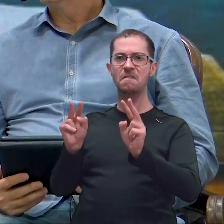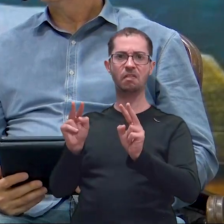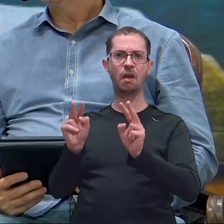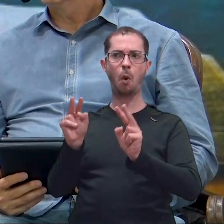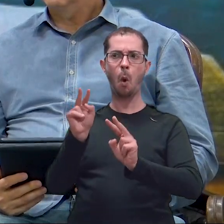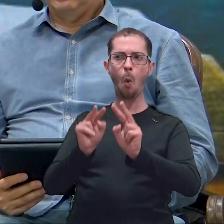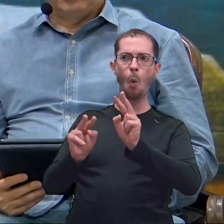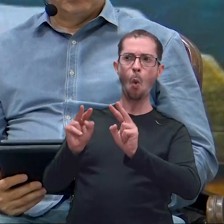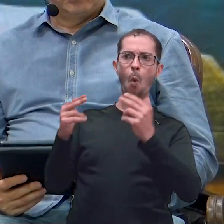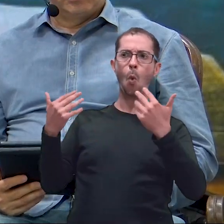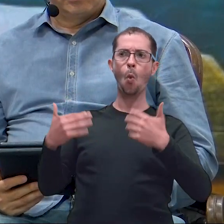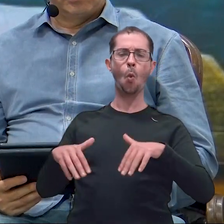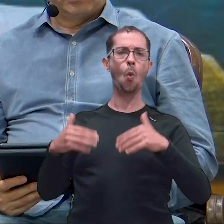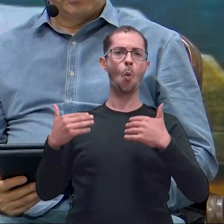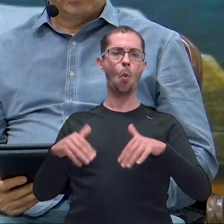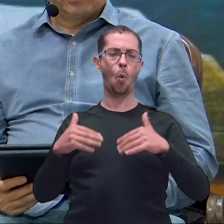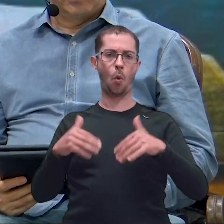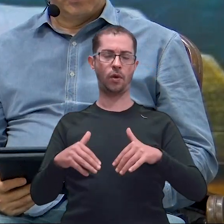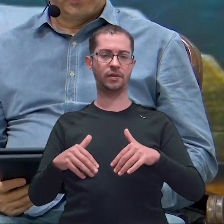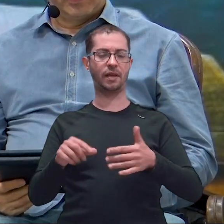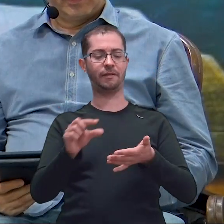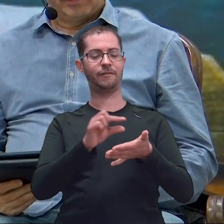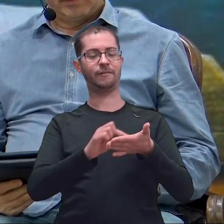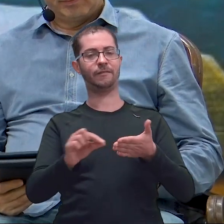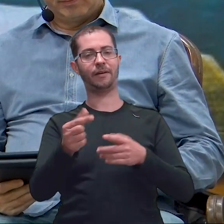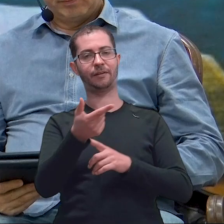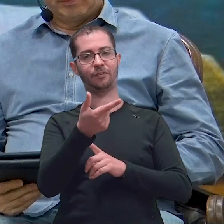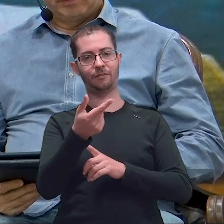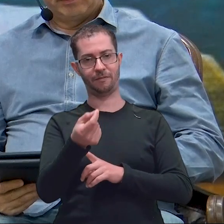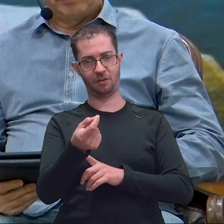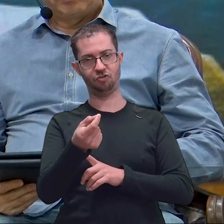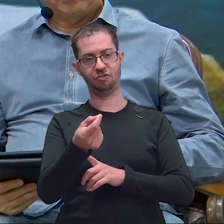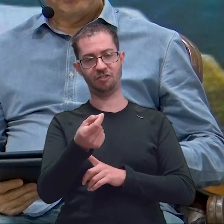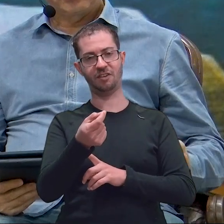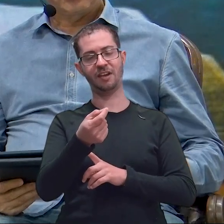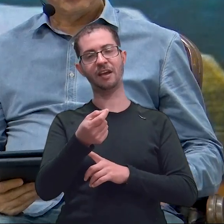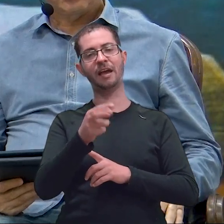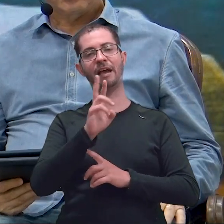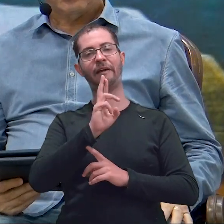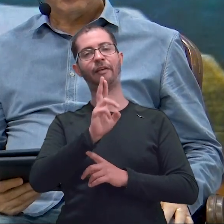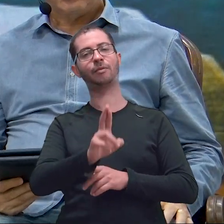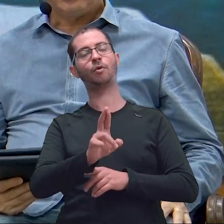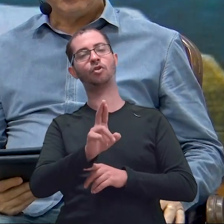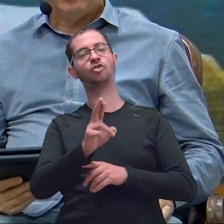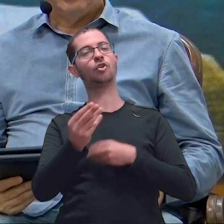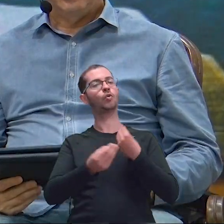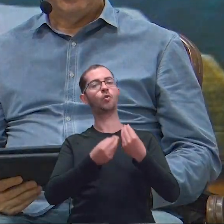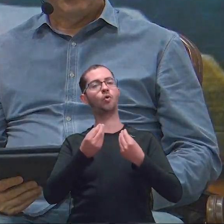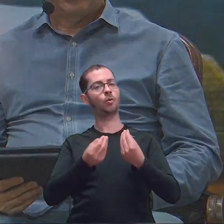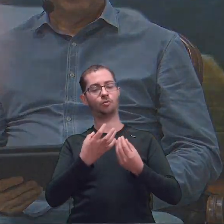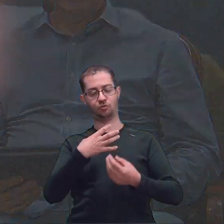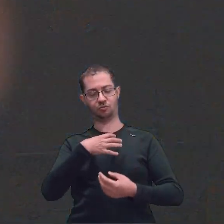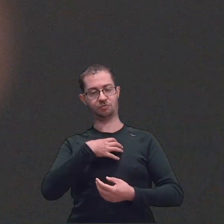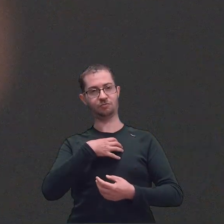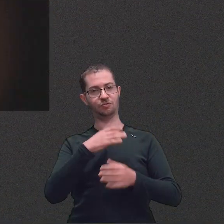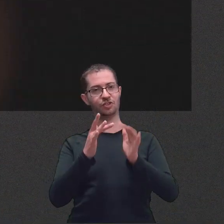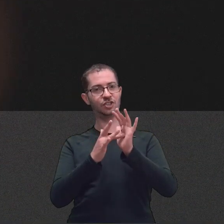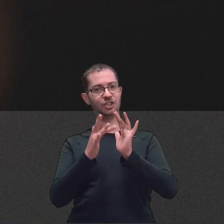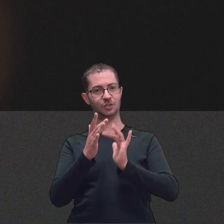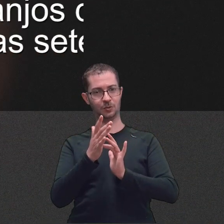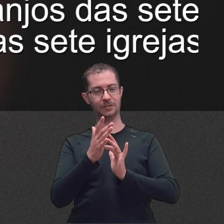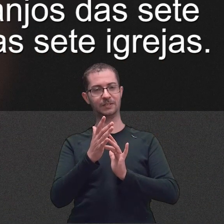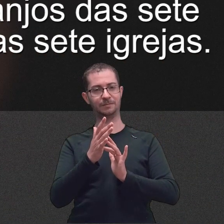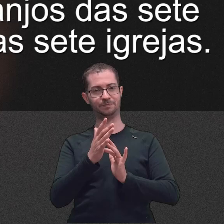descrições aí. Aí o verso 20 vai responder quem é, como que Jesus anda no meio da igreja.